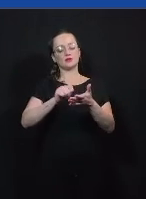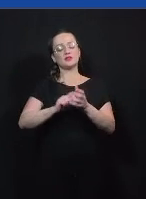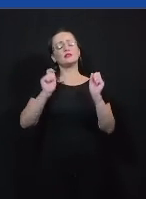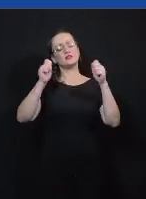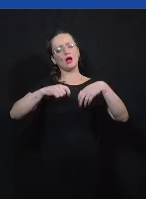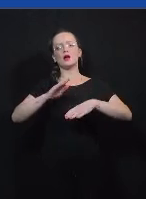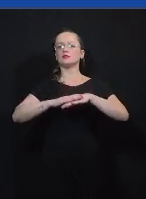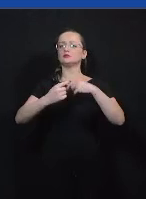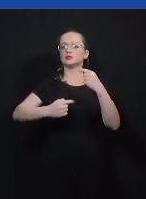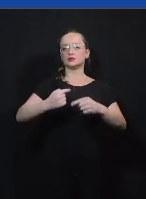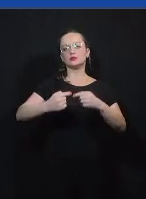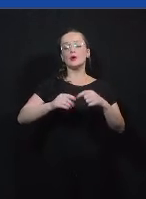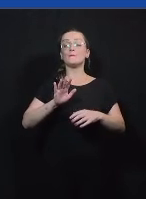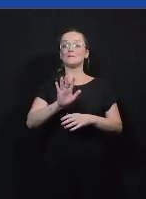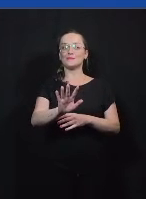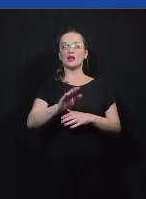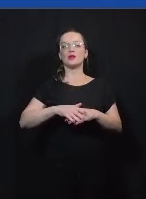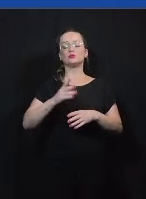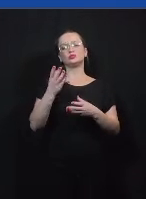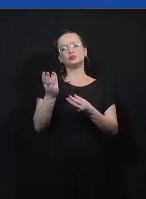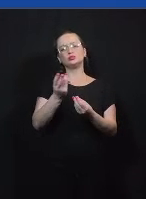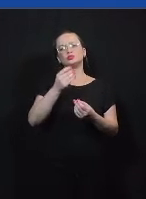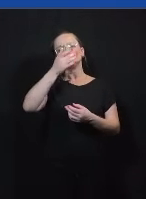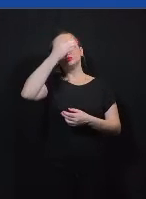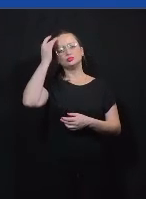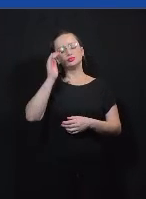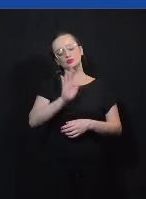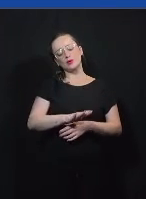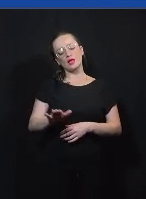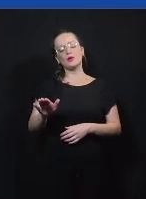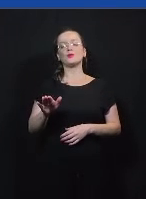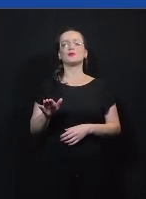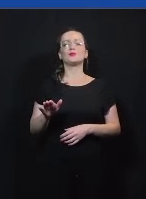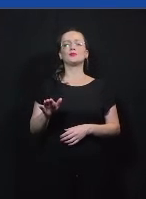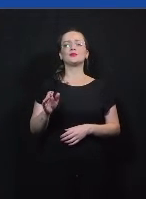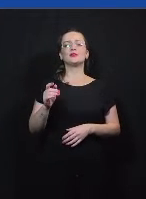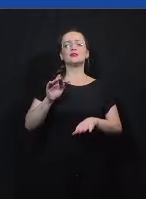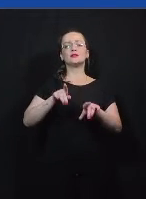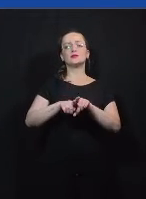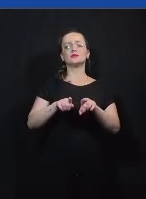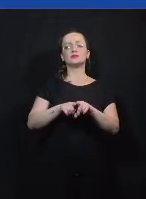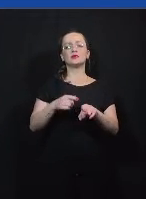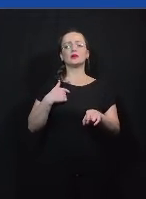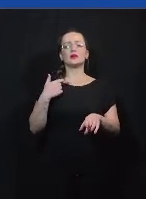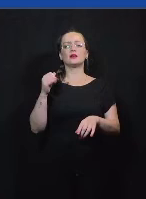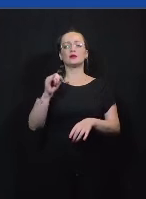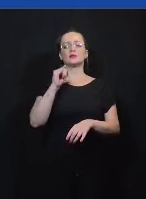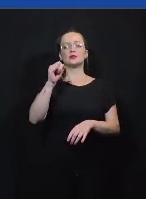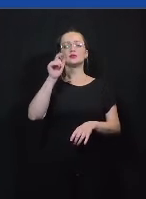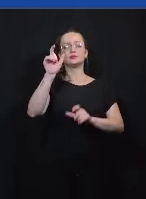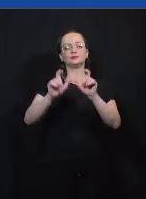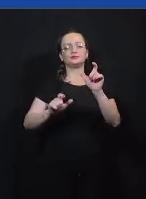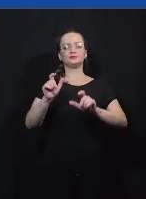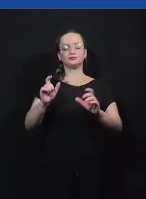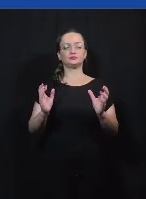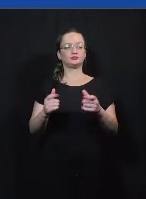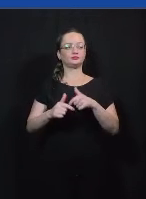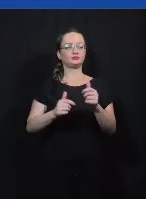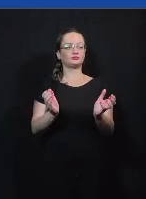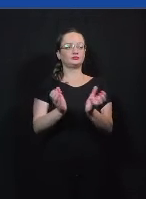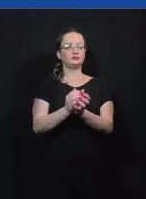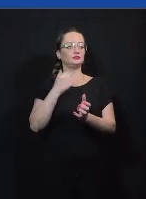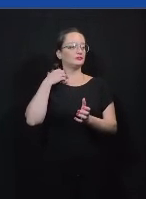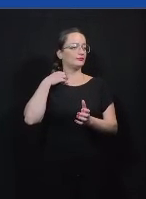mas muitos alunos esse modelo virtual não funciona tão bem e é importante principalmente para o trabalhinho aqui que eles estejam